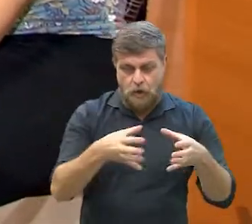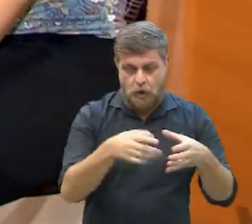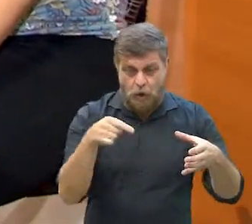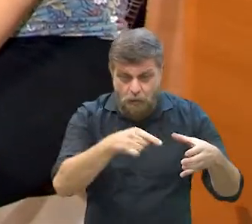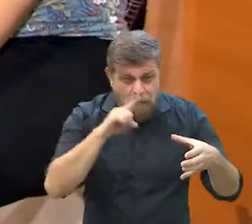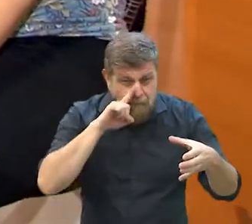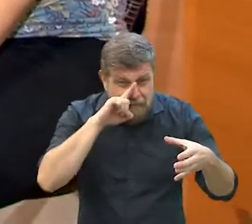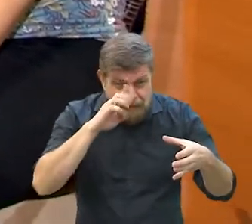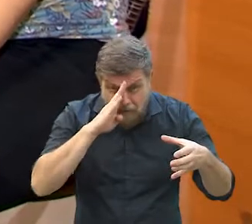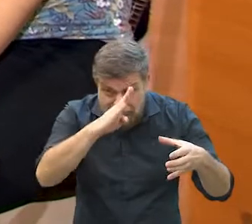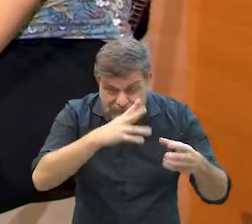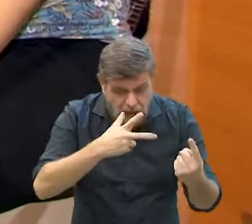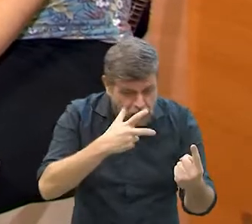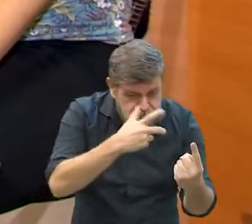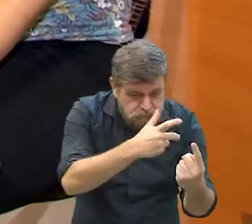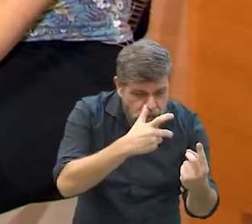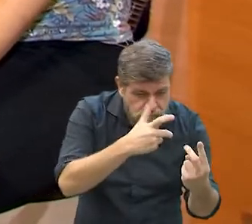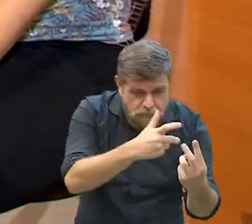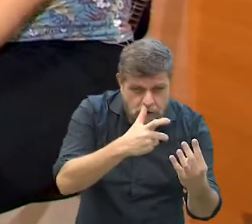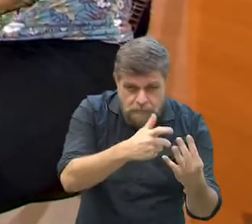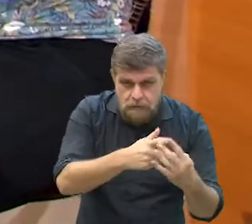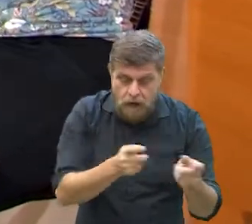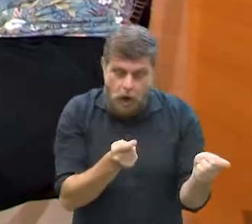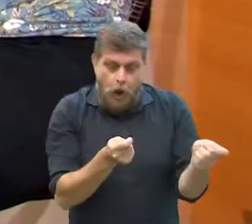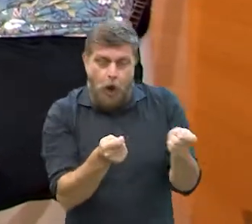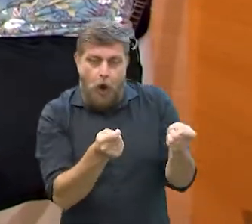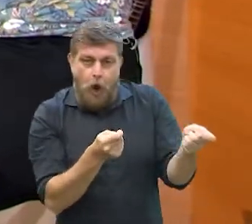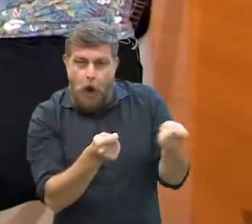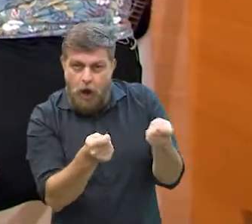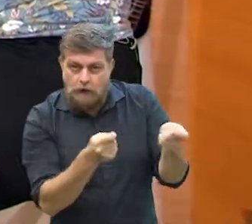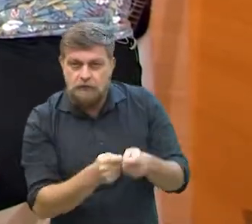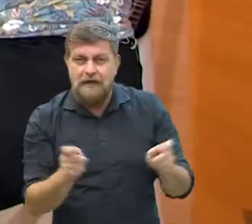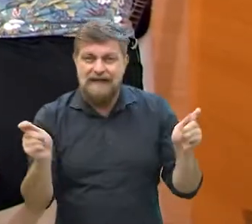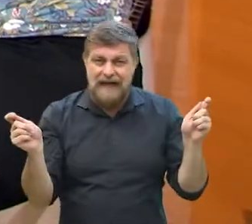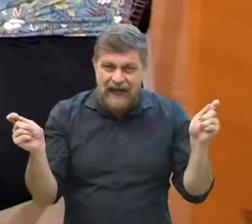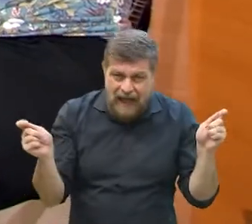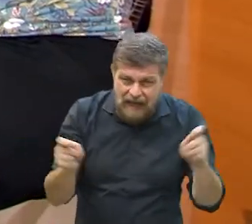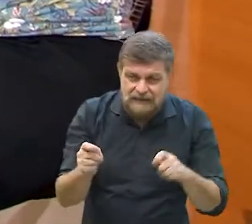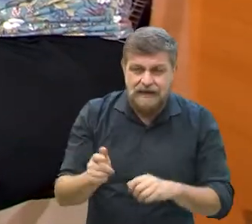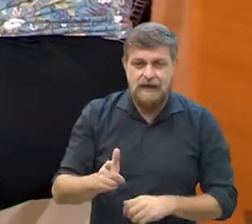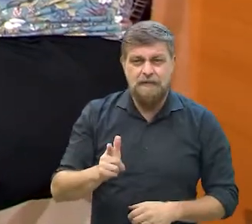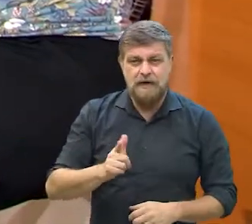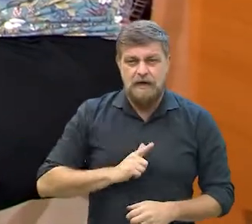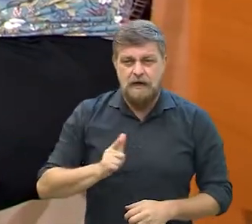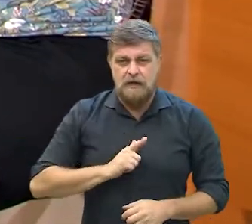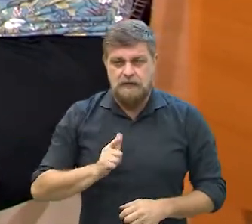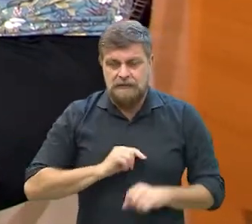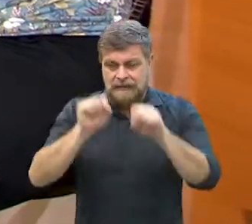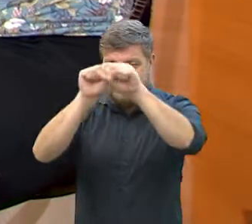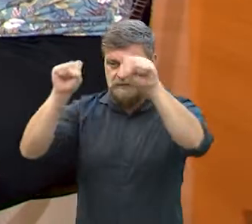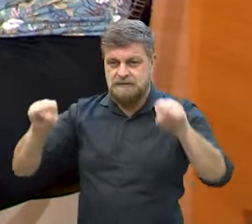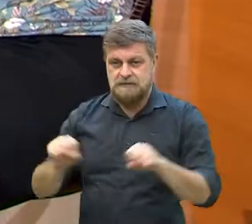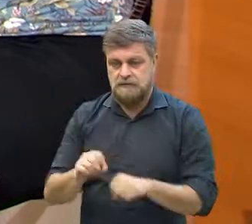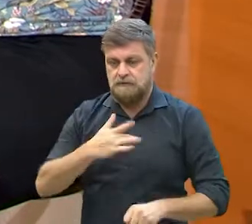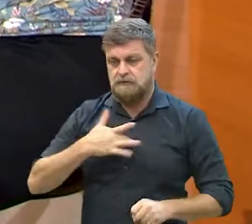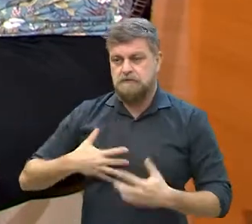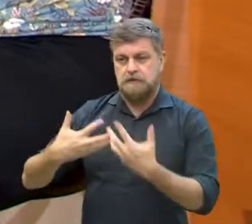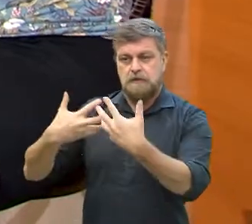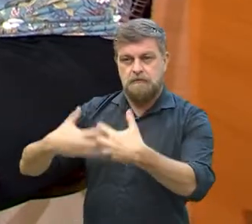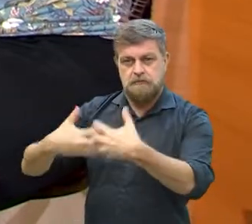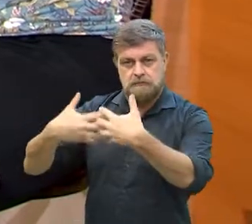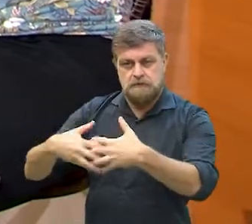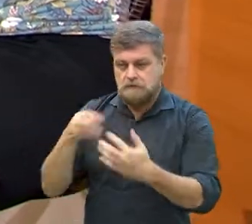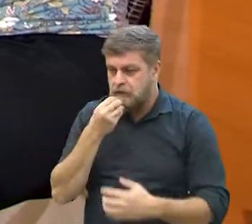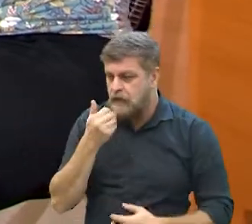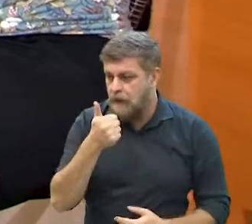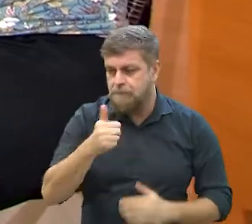que grupos de risco estejam vacinados, você controla, você consegue desafogar o sistema de saúde.